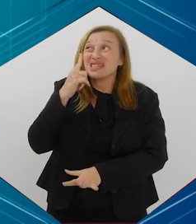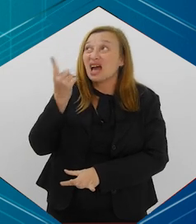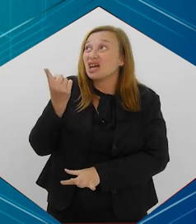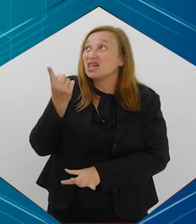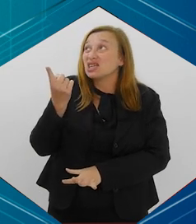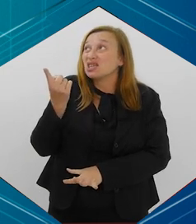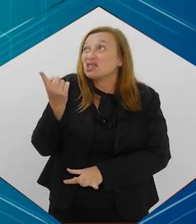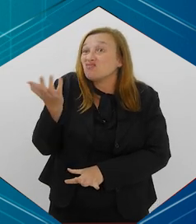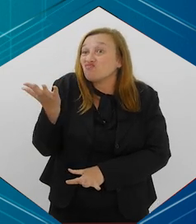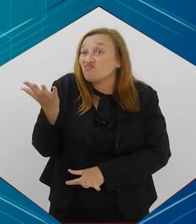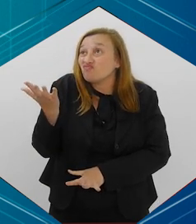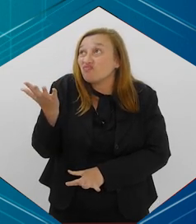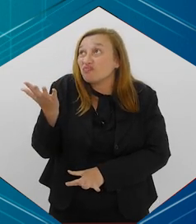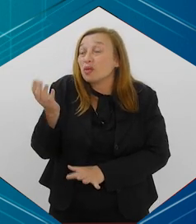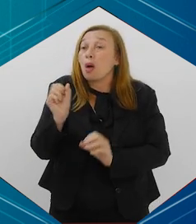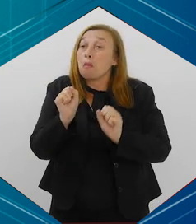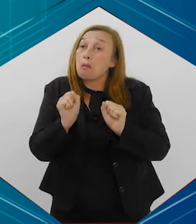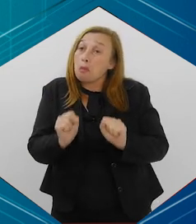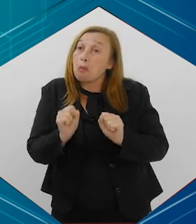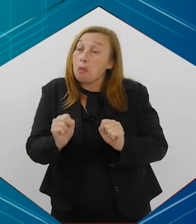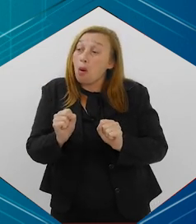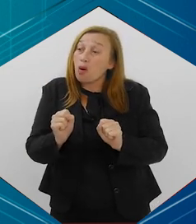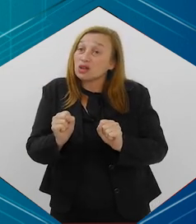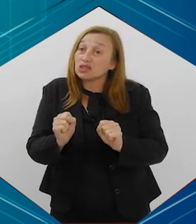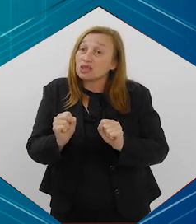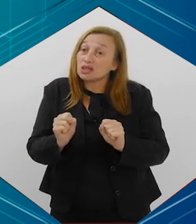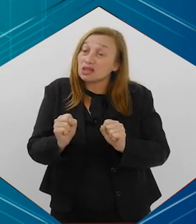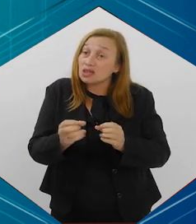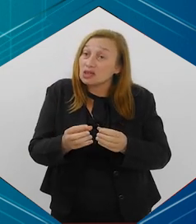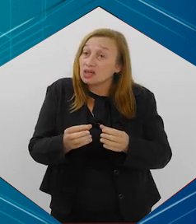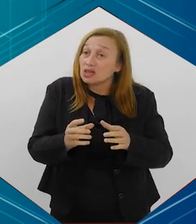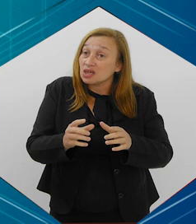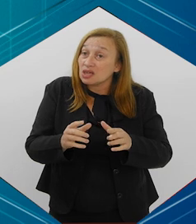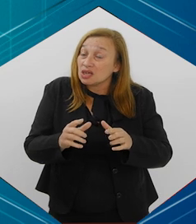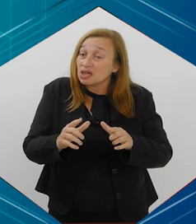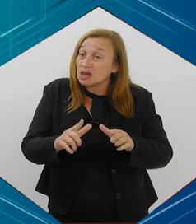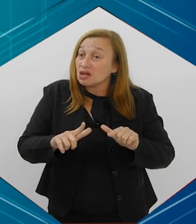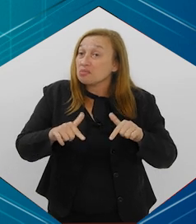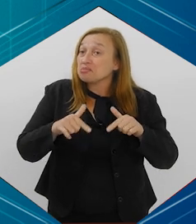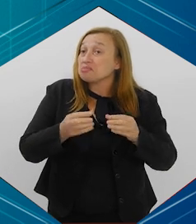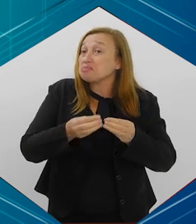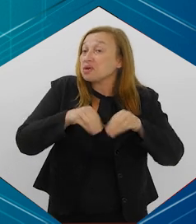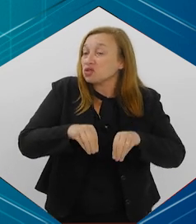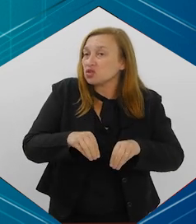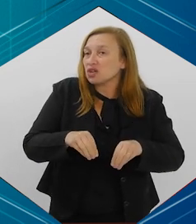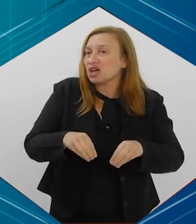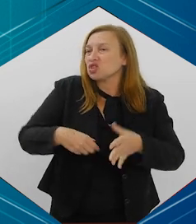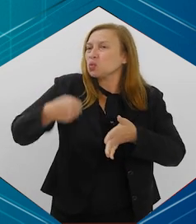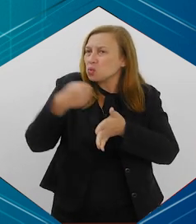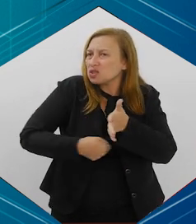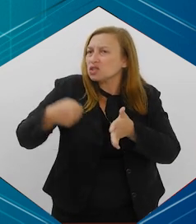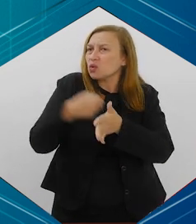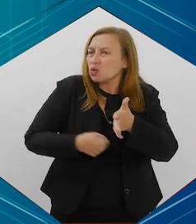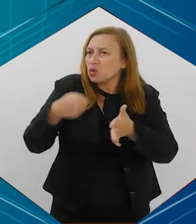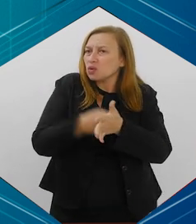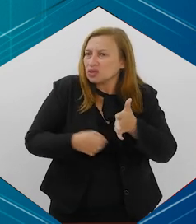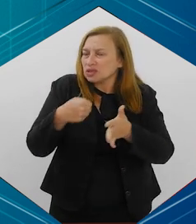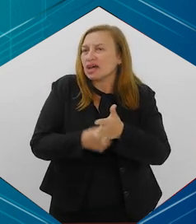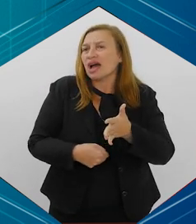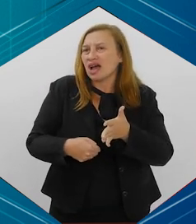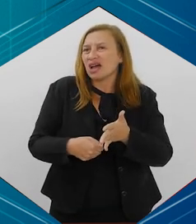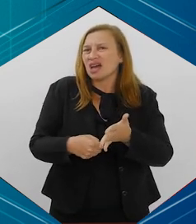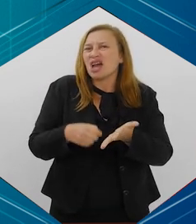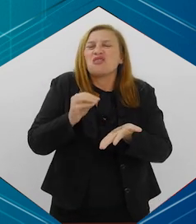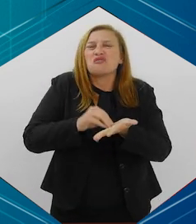isso pode vir à tona. A gente voltar a um